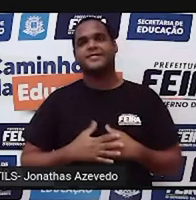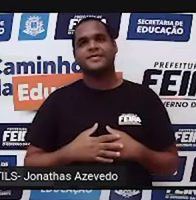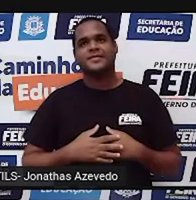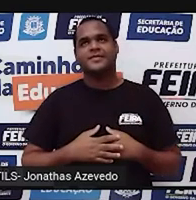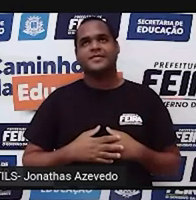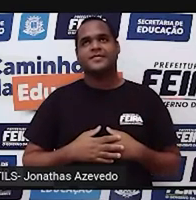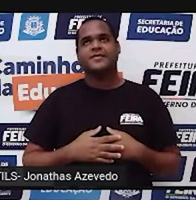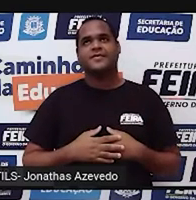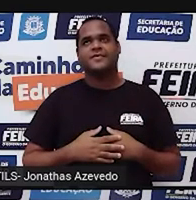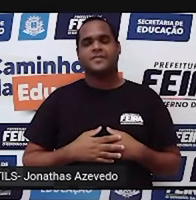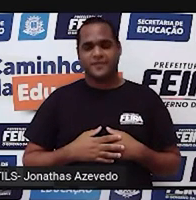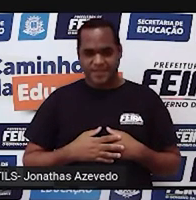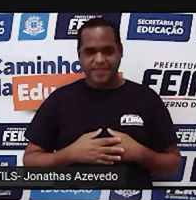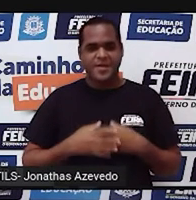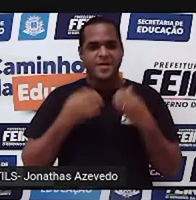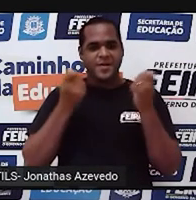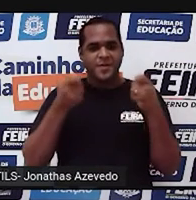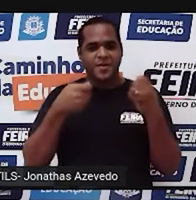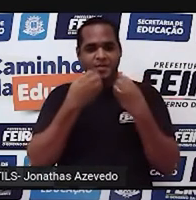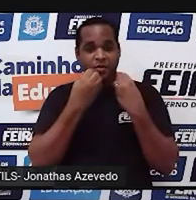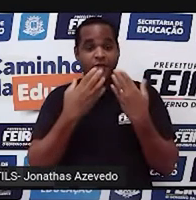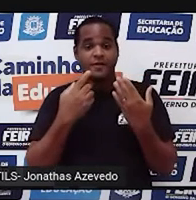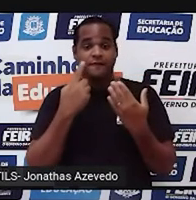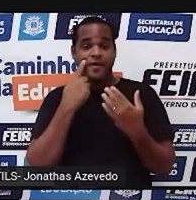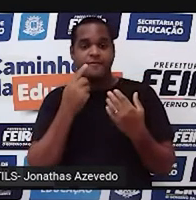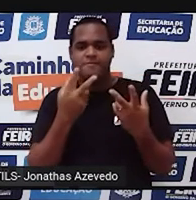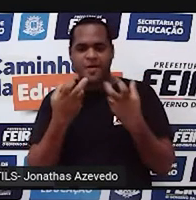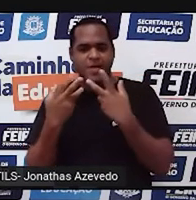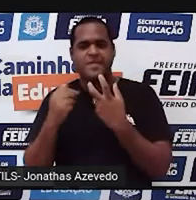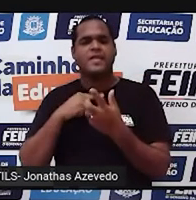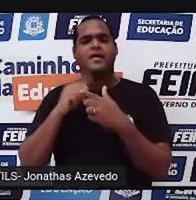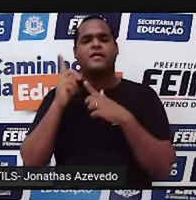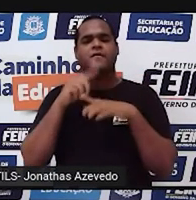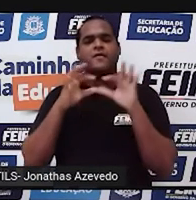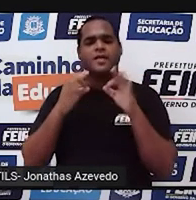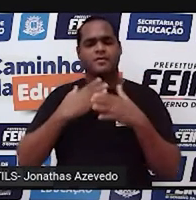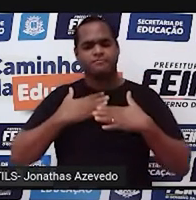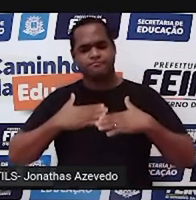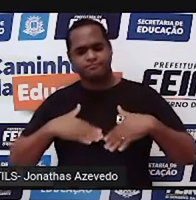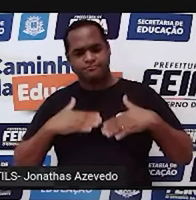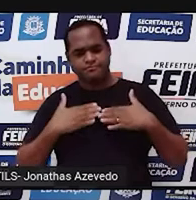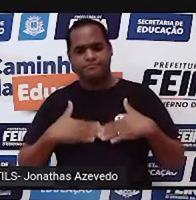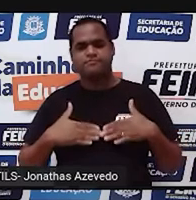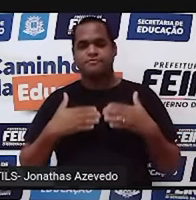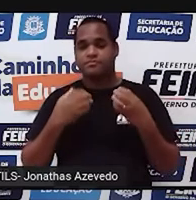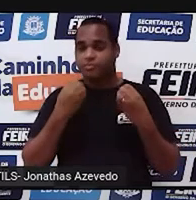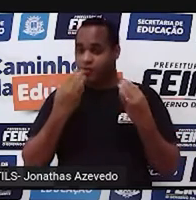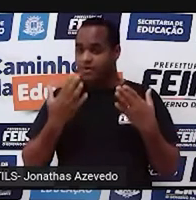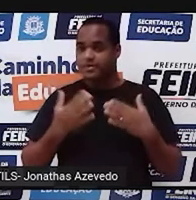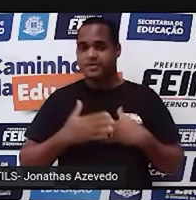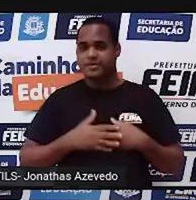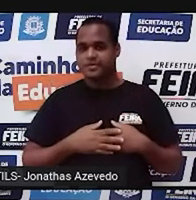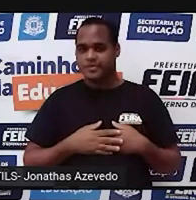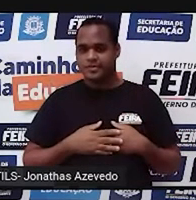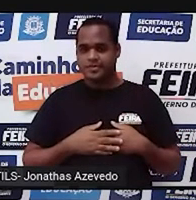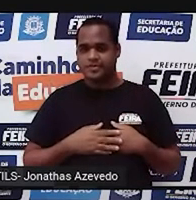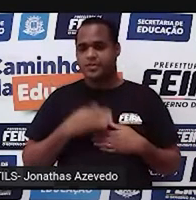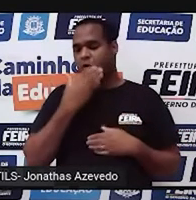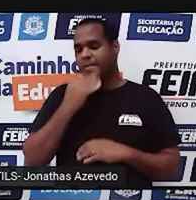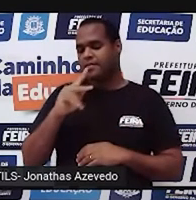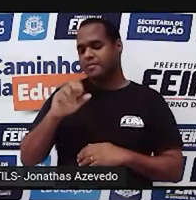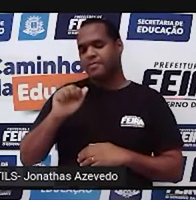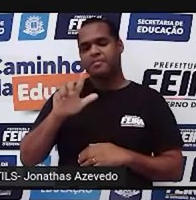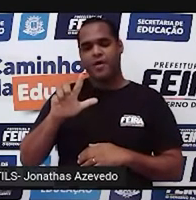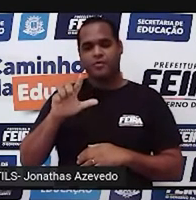comigo porque, olha só, né, essa frase aí, é, do Paul, né,